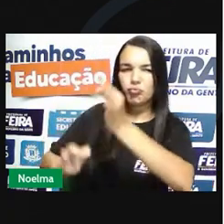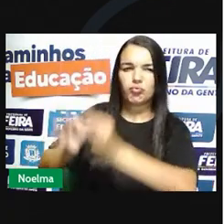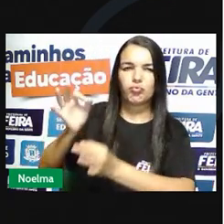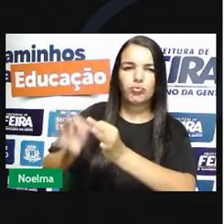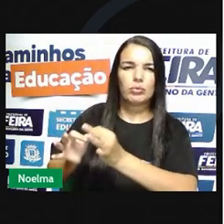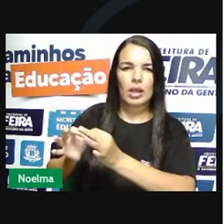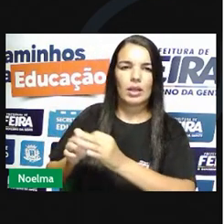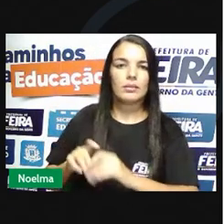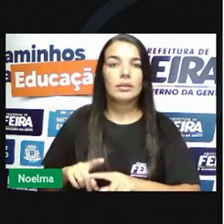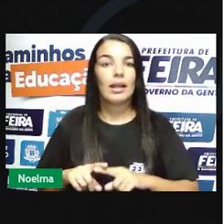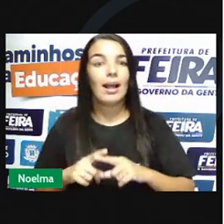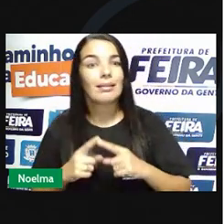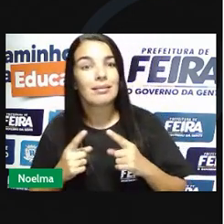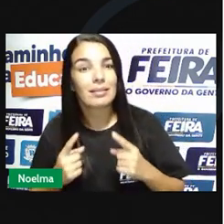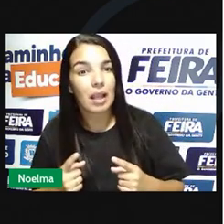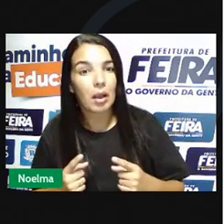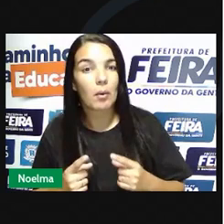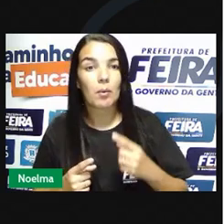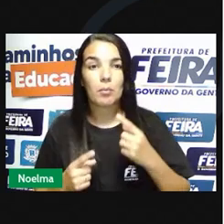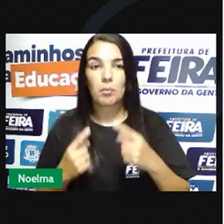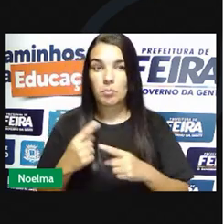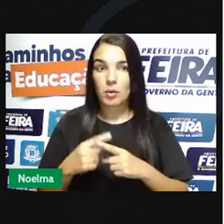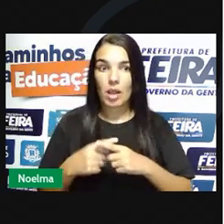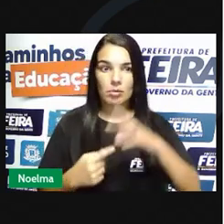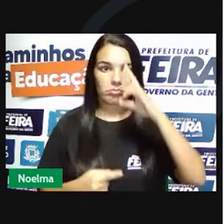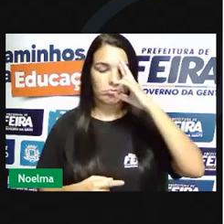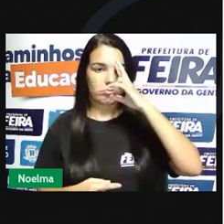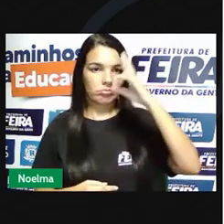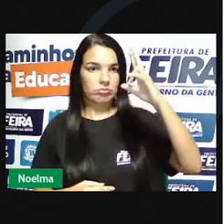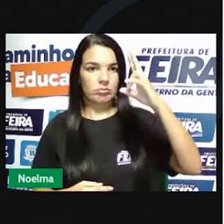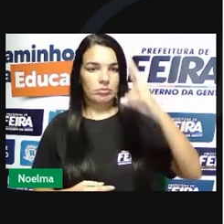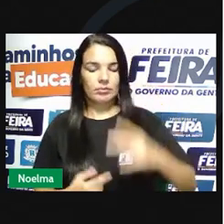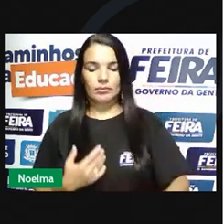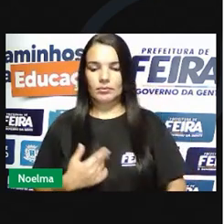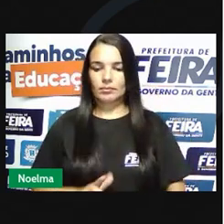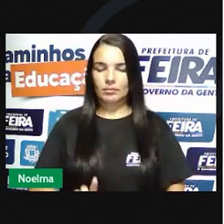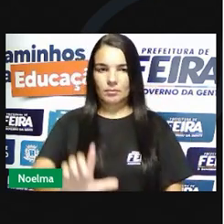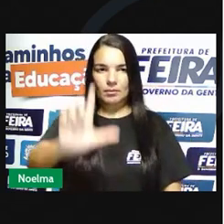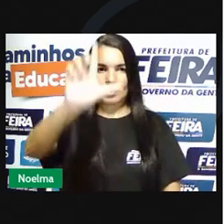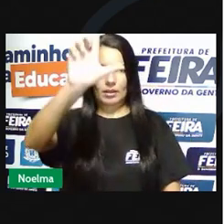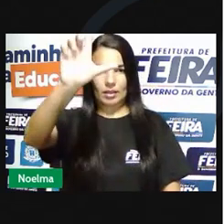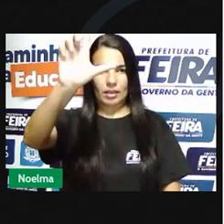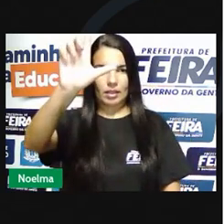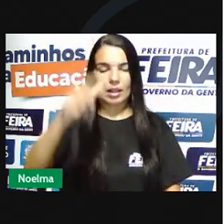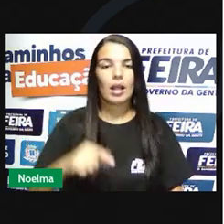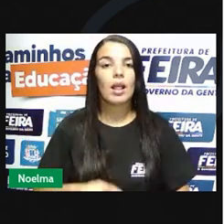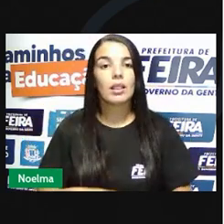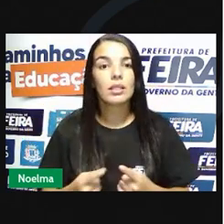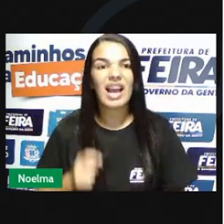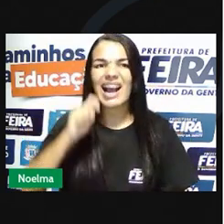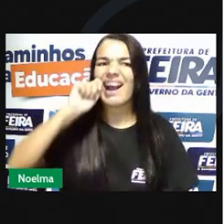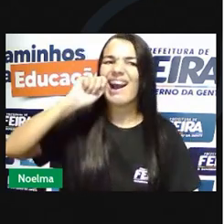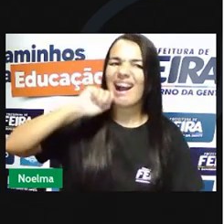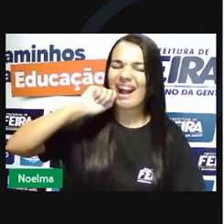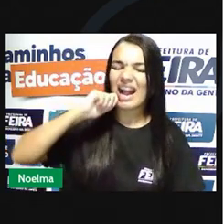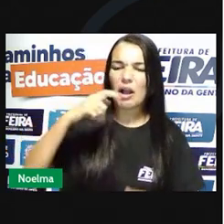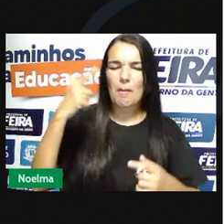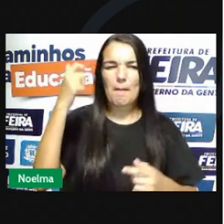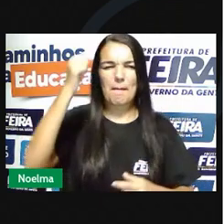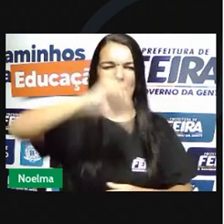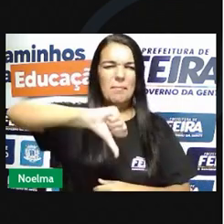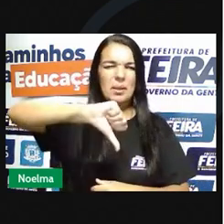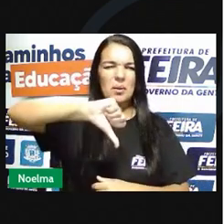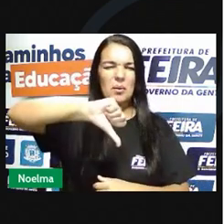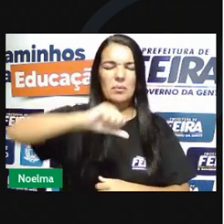devido ao seu espírito de liderança Tiradentes foi considerado o mais radical